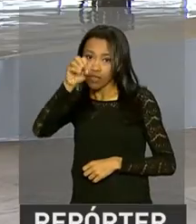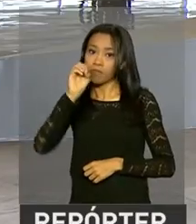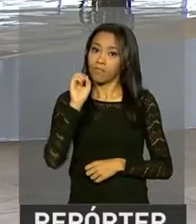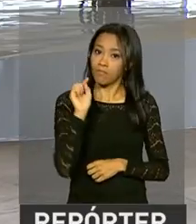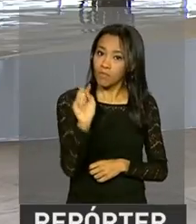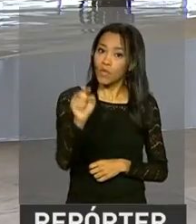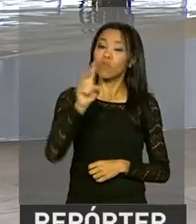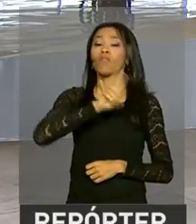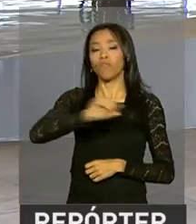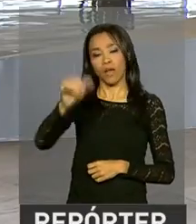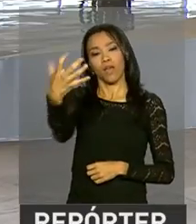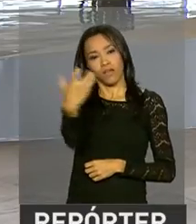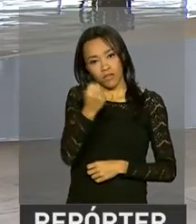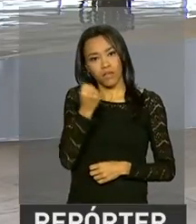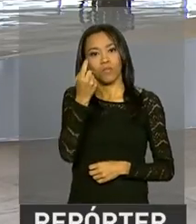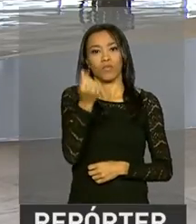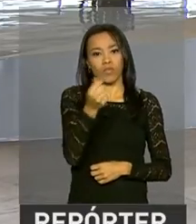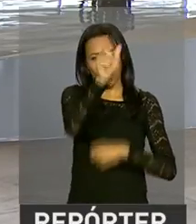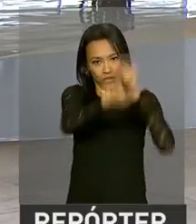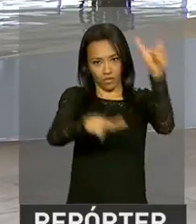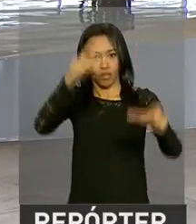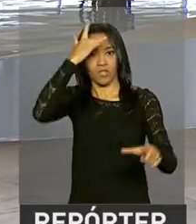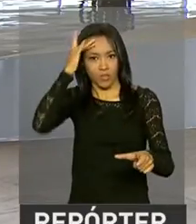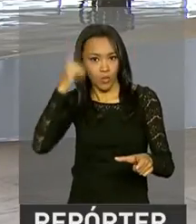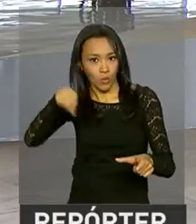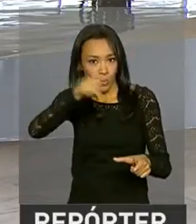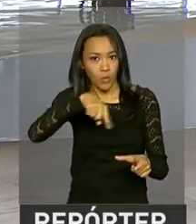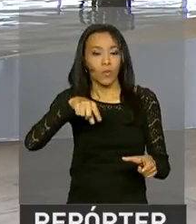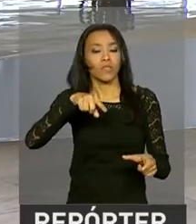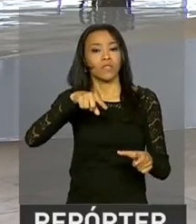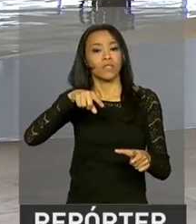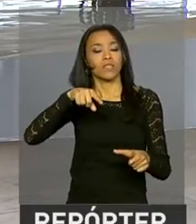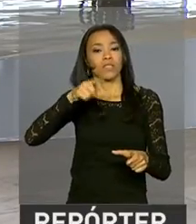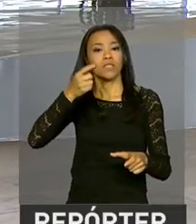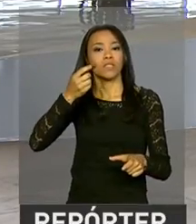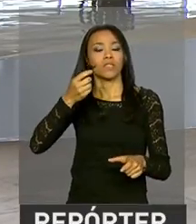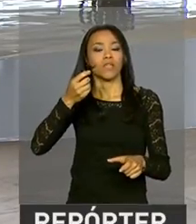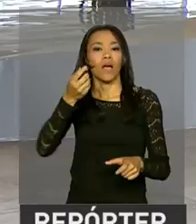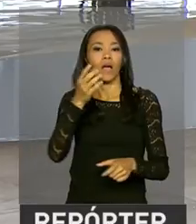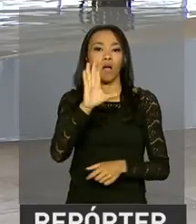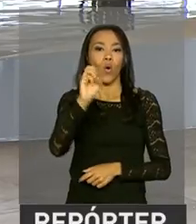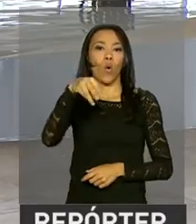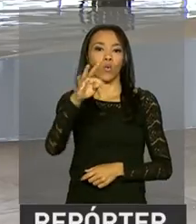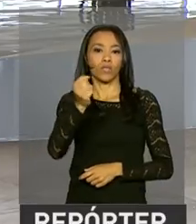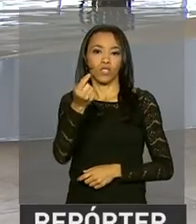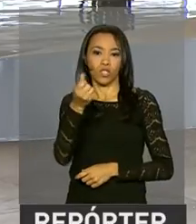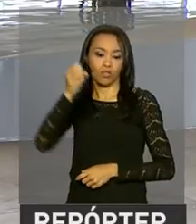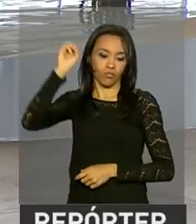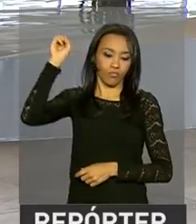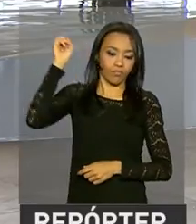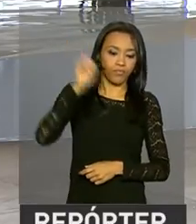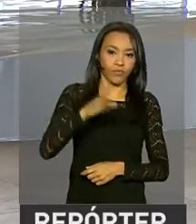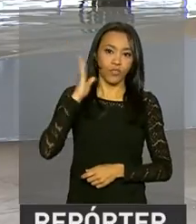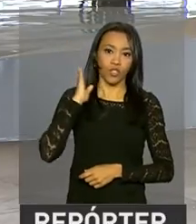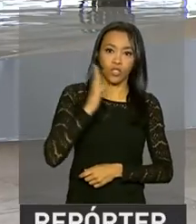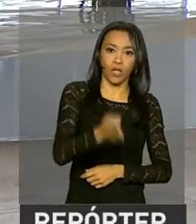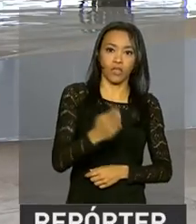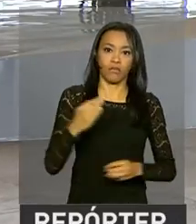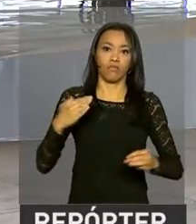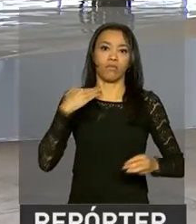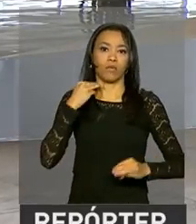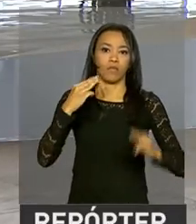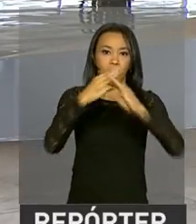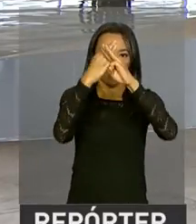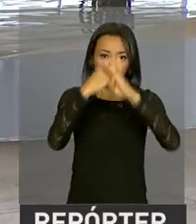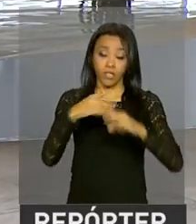receber automaticamente o dinheiro diretamente na conta da Caixa Econômica. E as agências da Caixa também